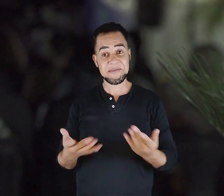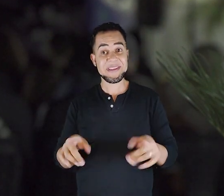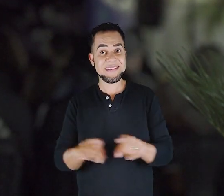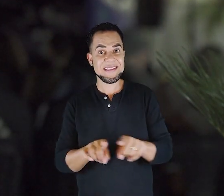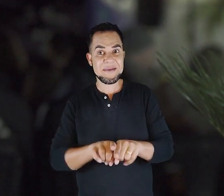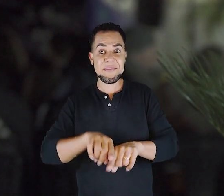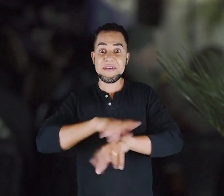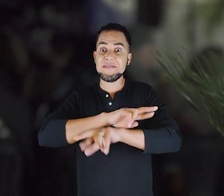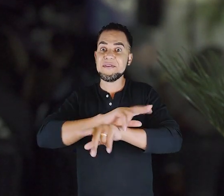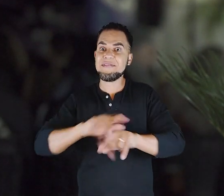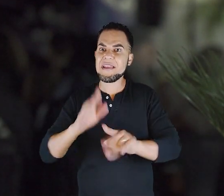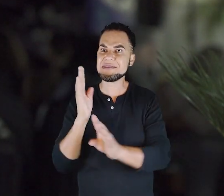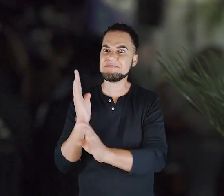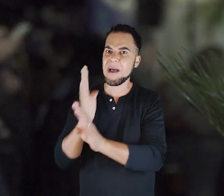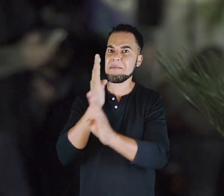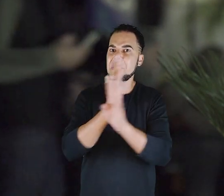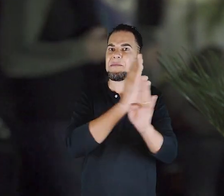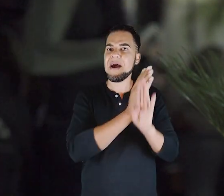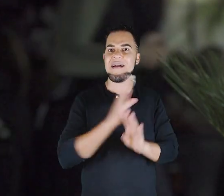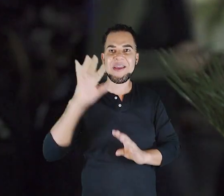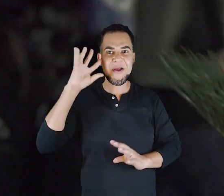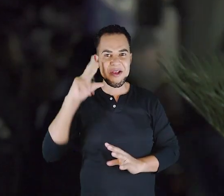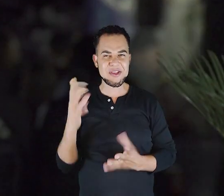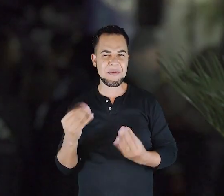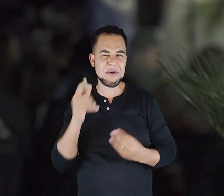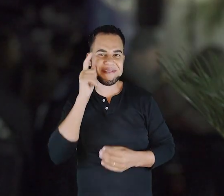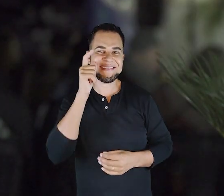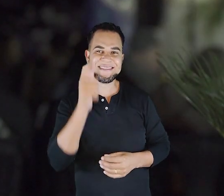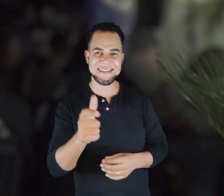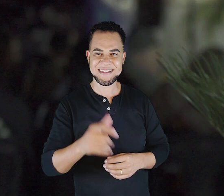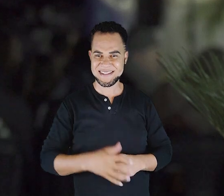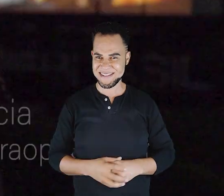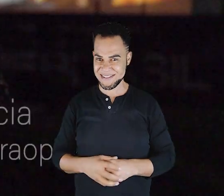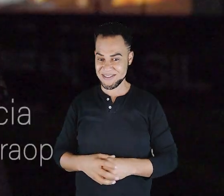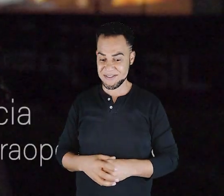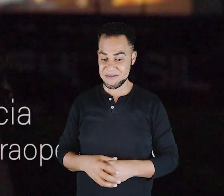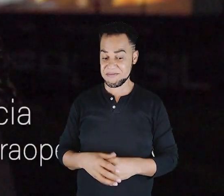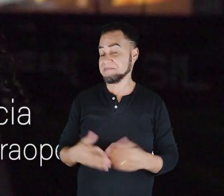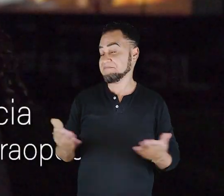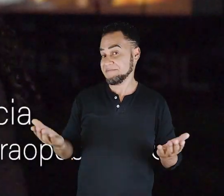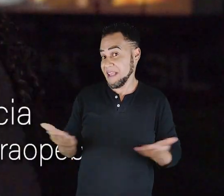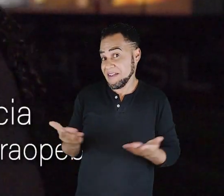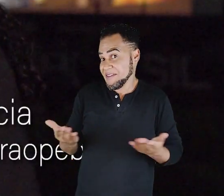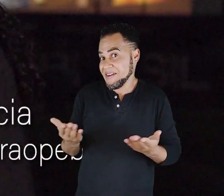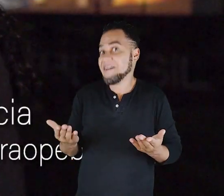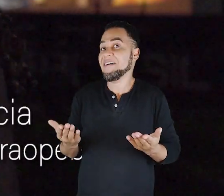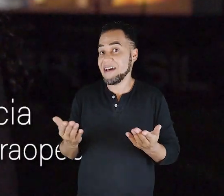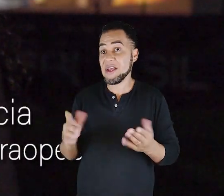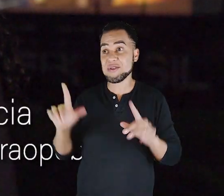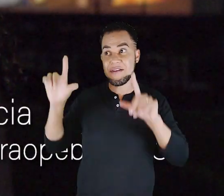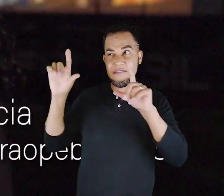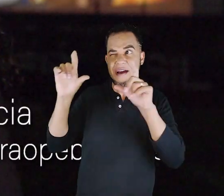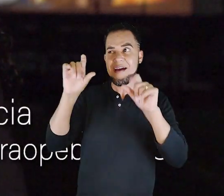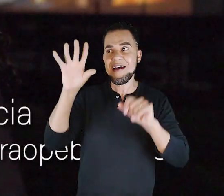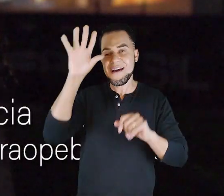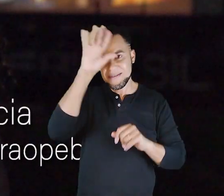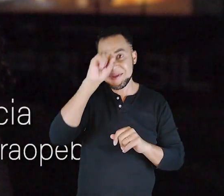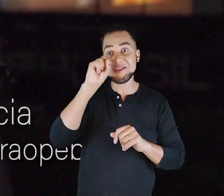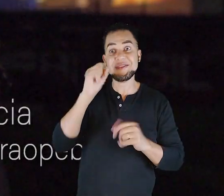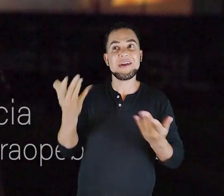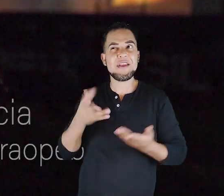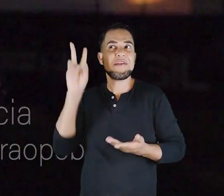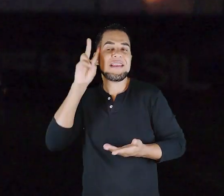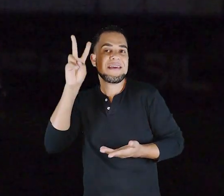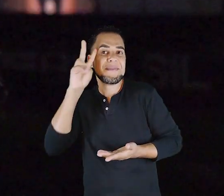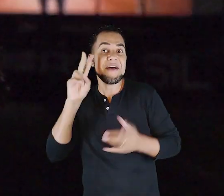E também foram várias descobertas que eu achei muito interessantes. Agora, quando eu sou fotografia, eu vou poder lembrar